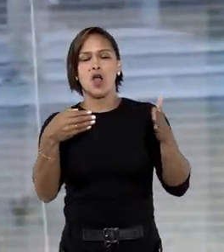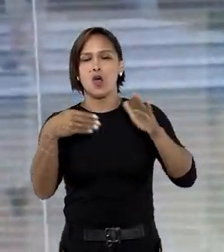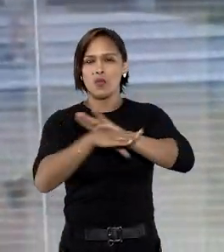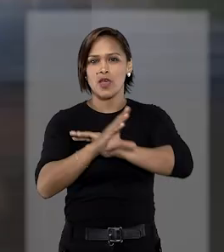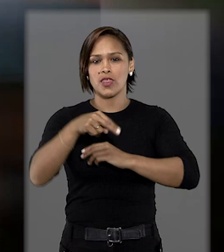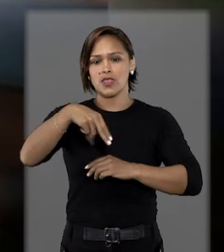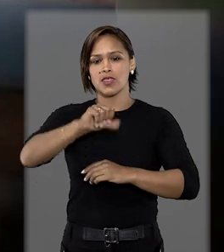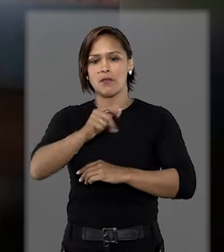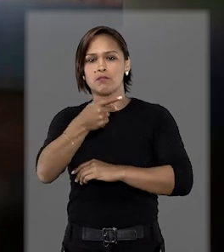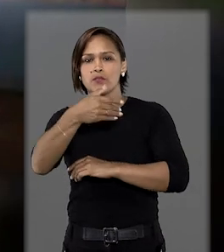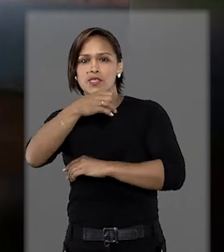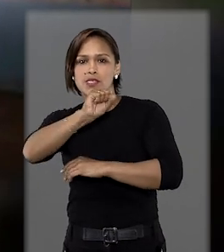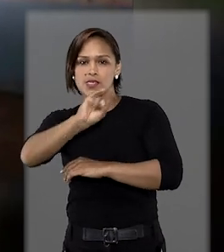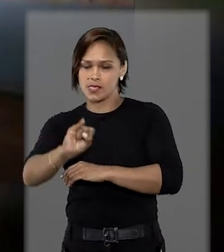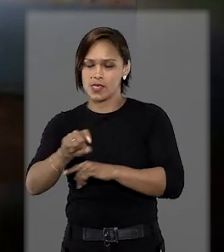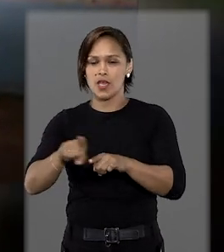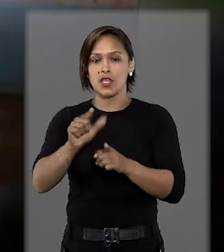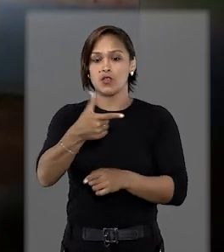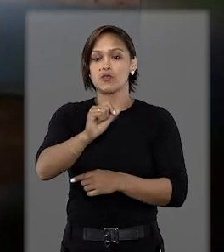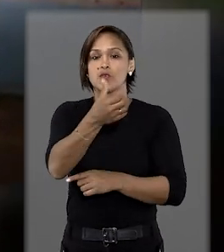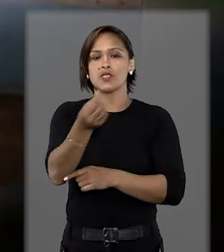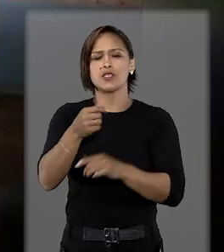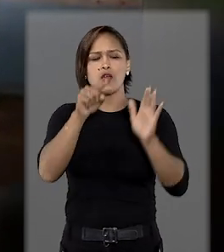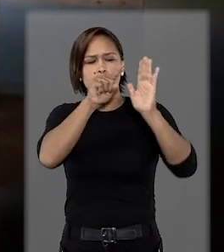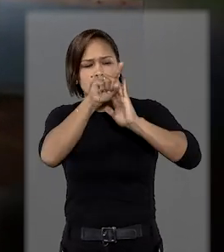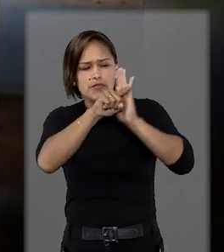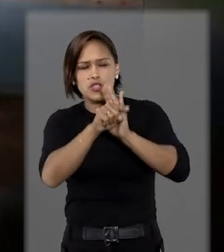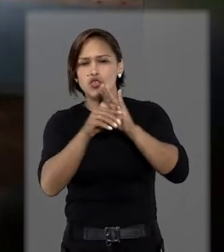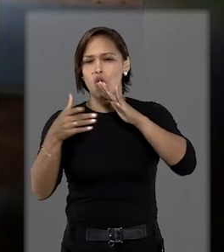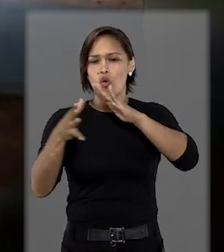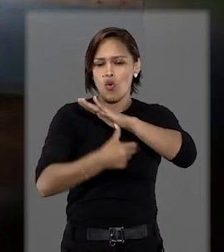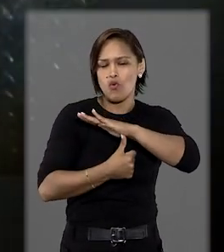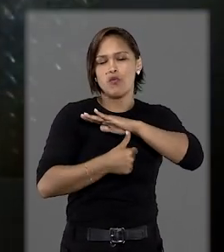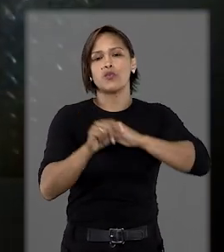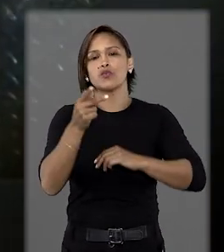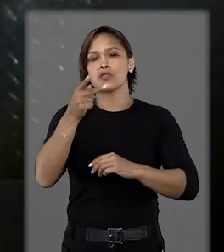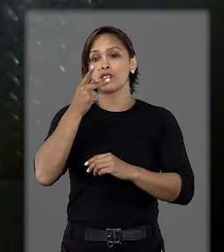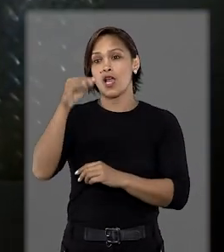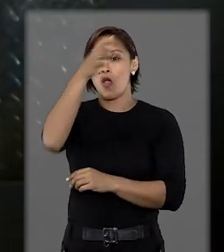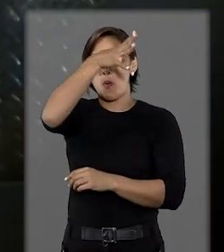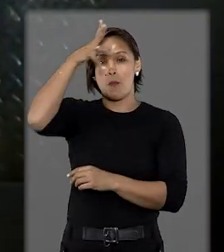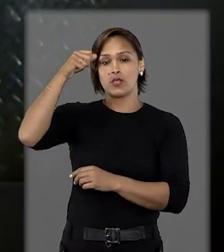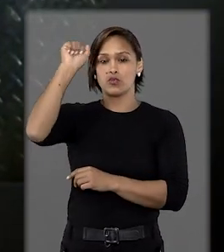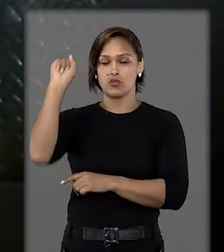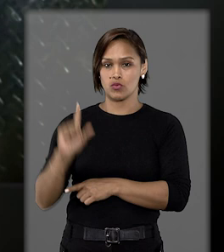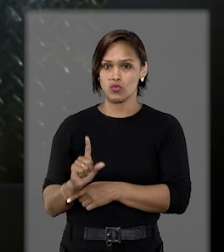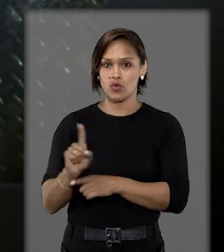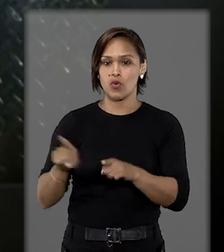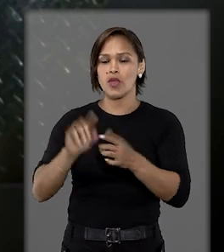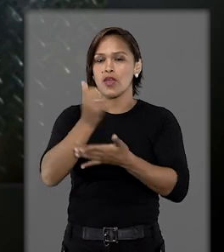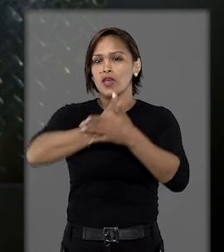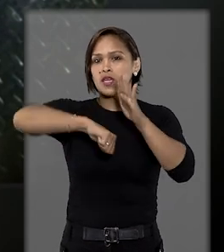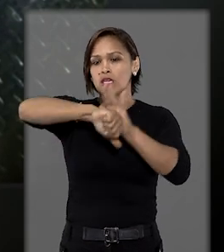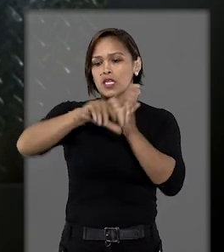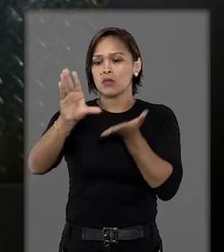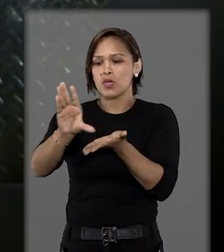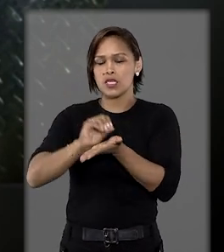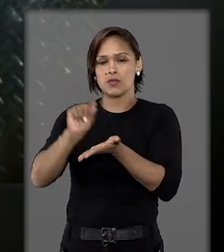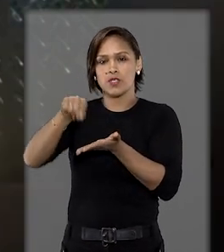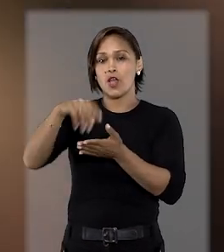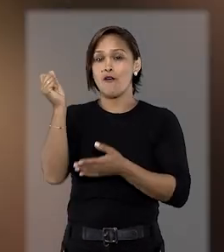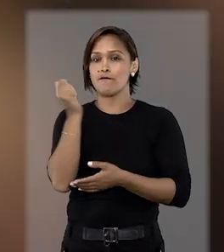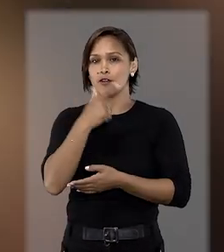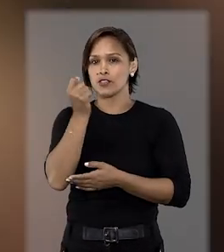deflagrada em 2016, investigou o esquema de contrabando de cigarros no Mato Grosso do Sul e crimes de receptação,